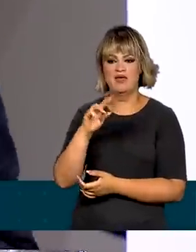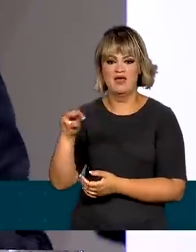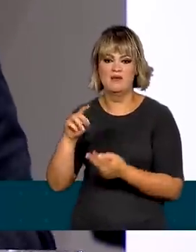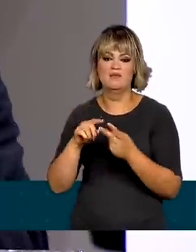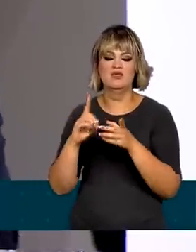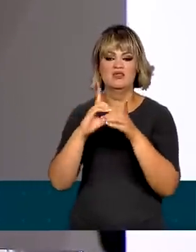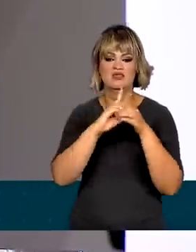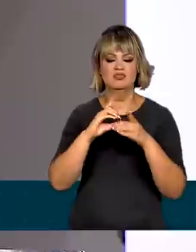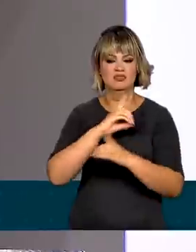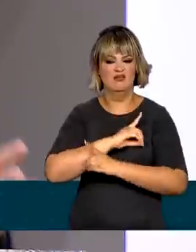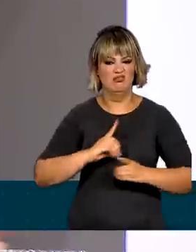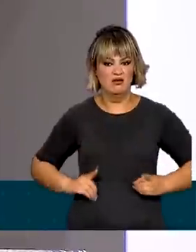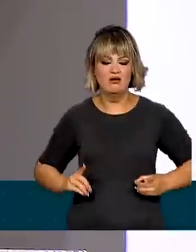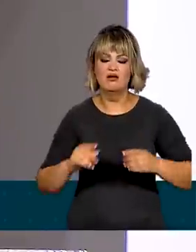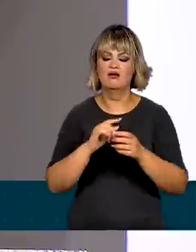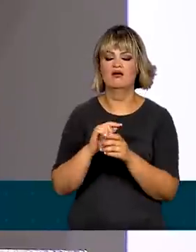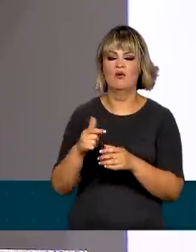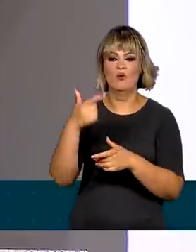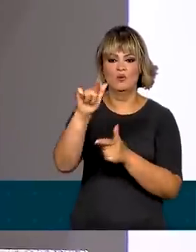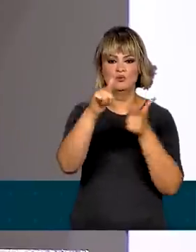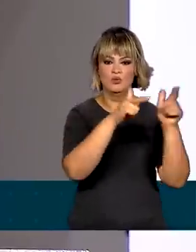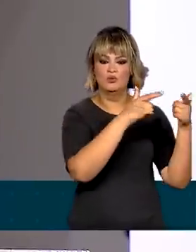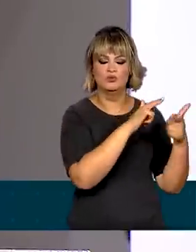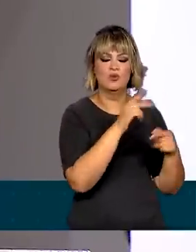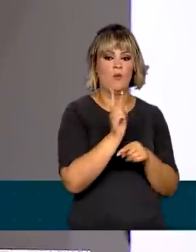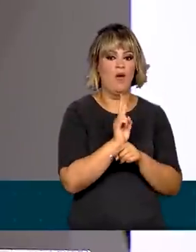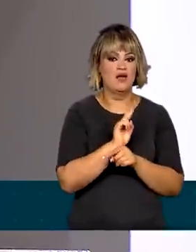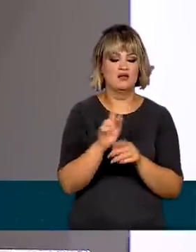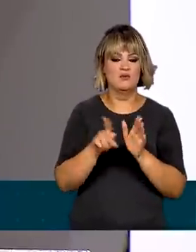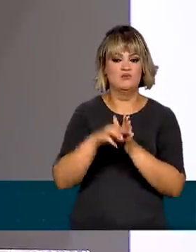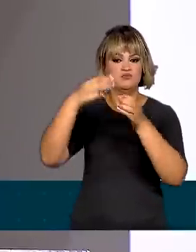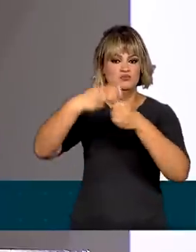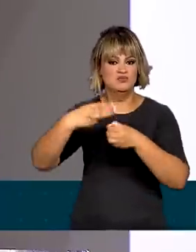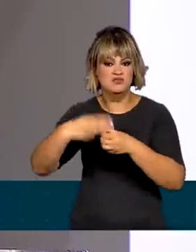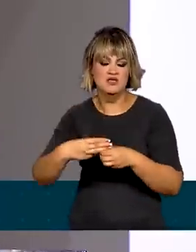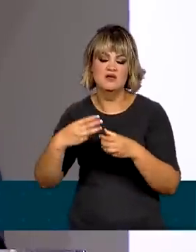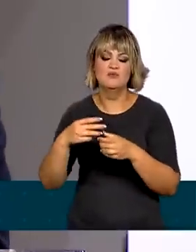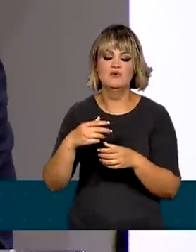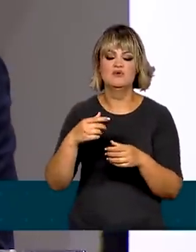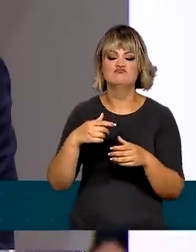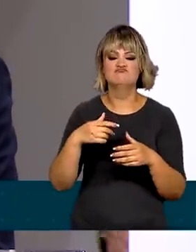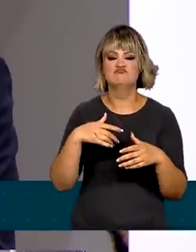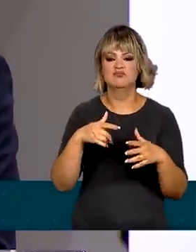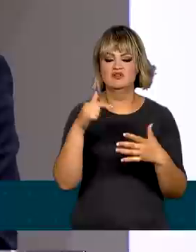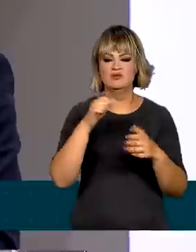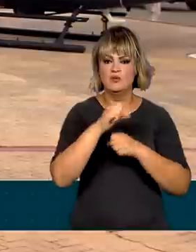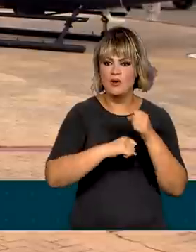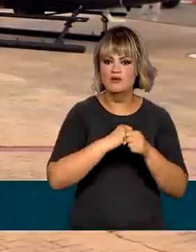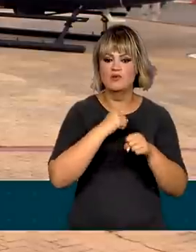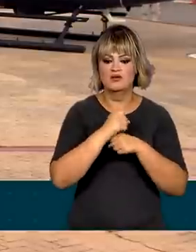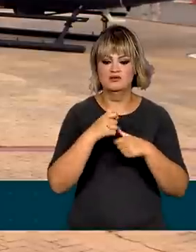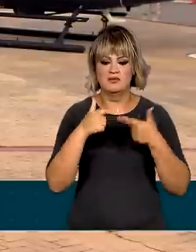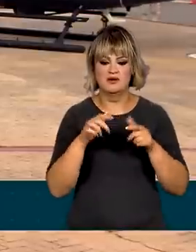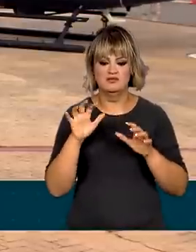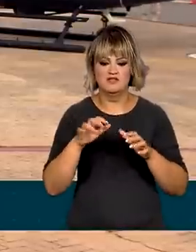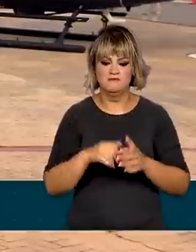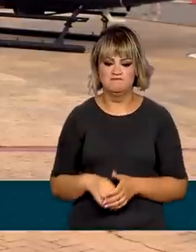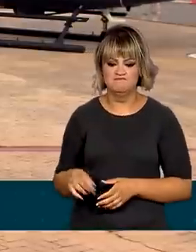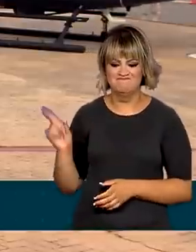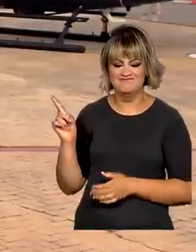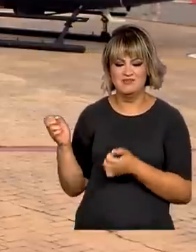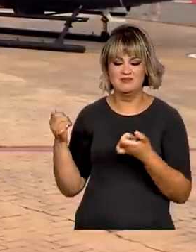DETRANS, enfim, com todas as agências, as guardas municipais do nosso país, tem feito todos os anos. A Operação